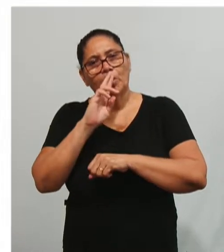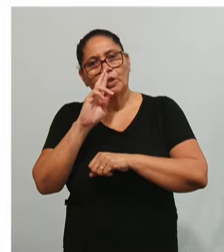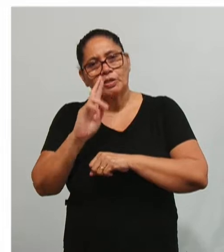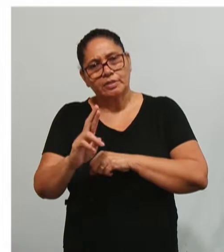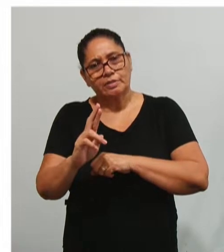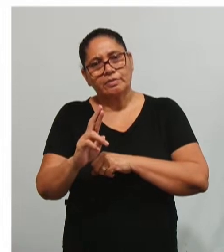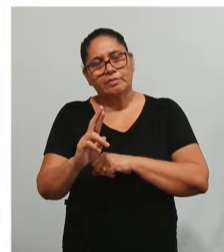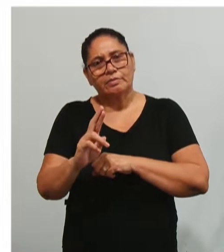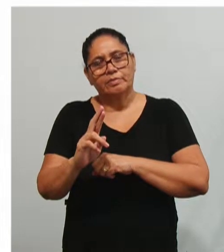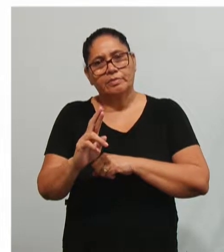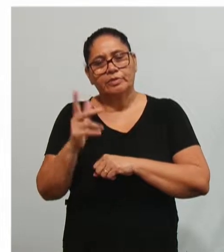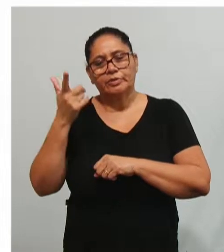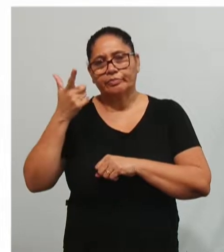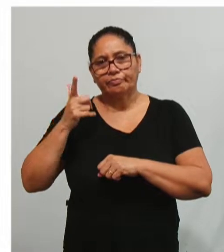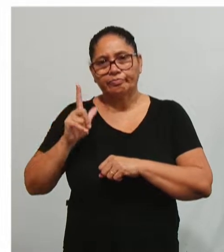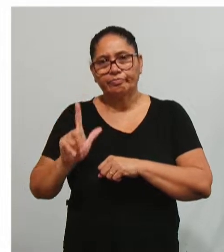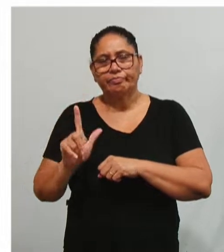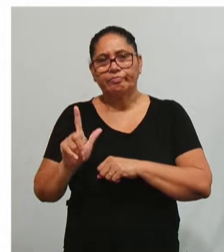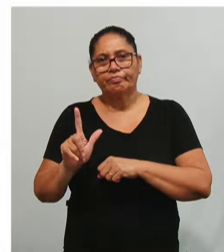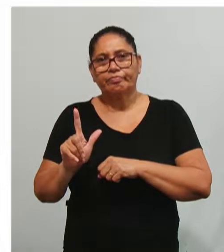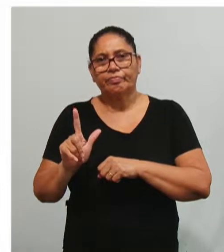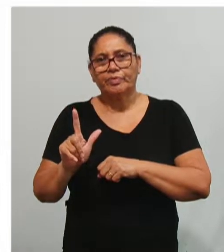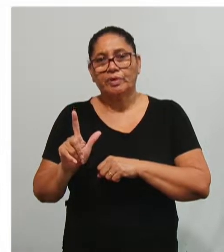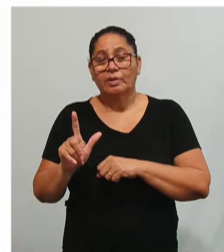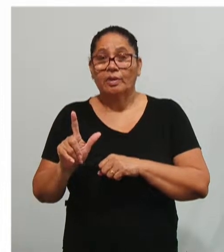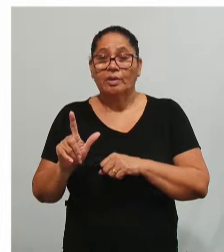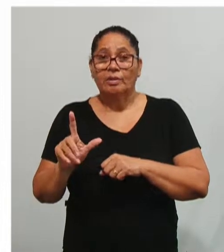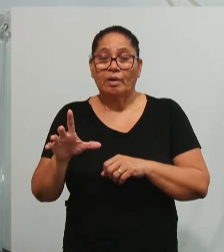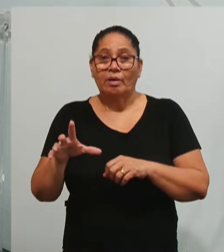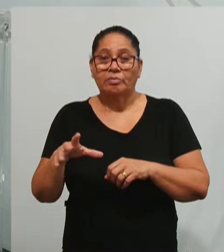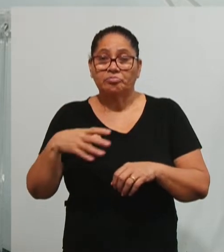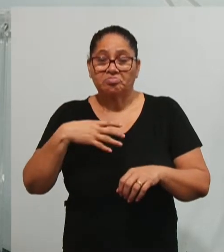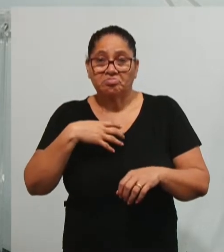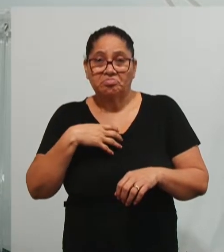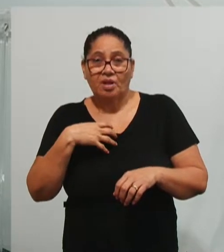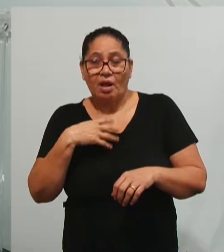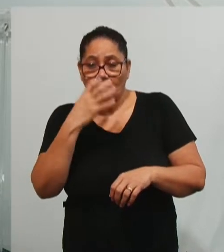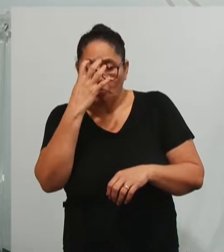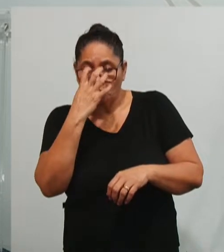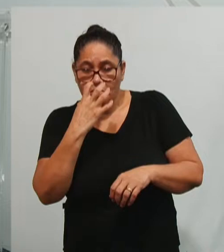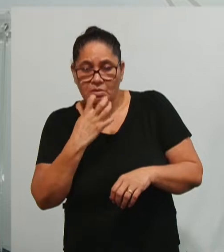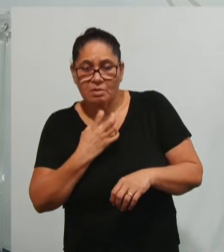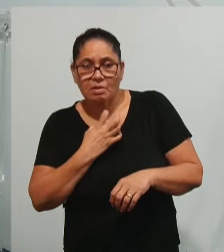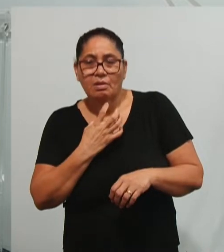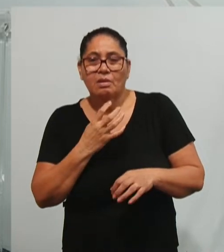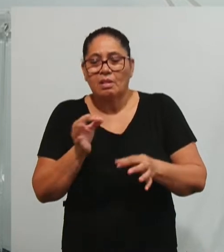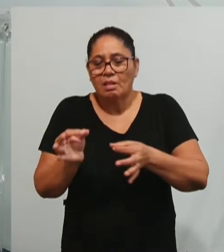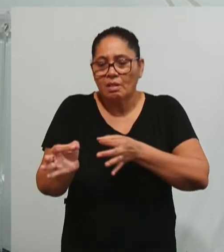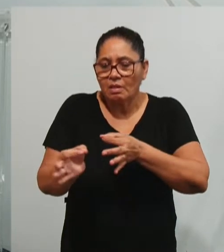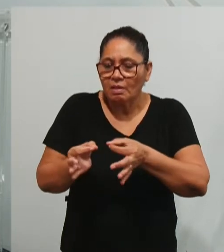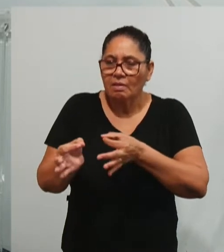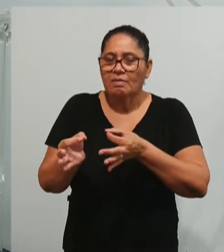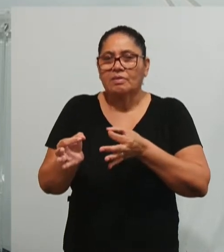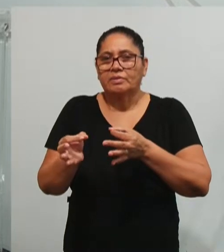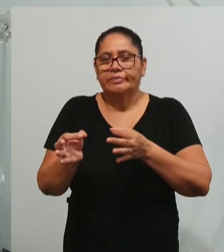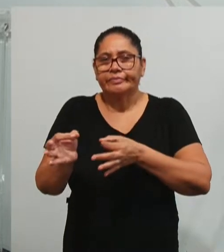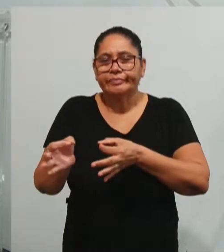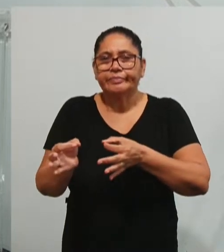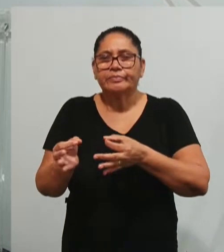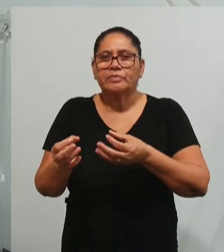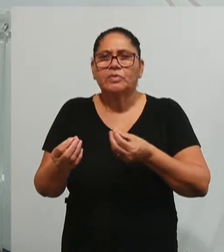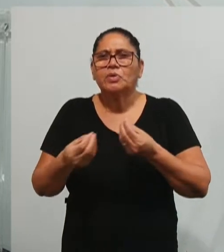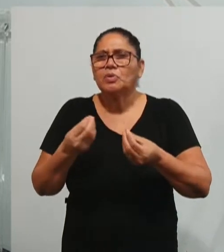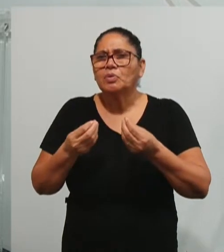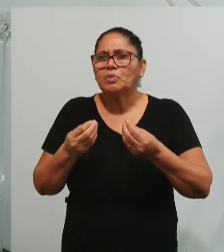alcançados. Então, esse formato muito rígido de organização, planejamento, coordenar,